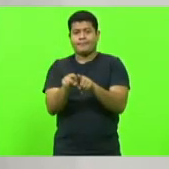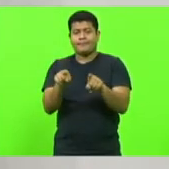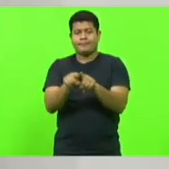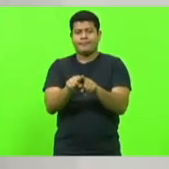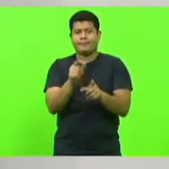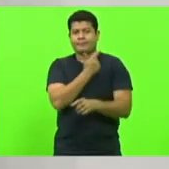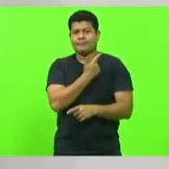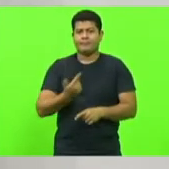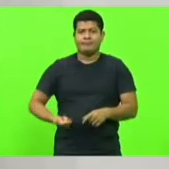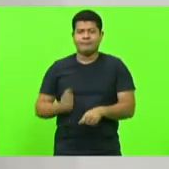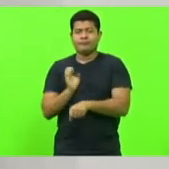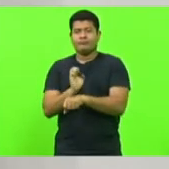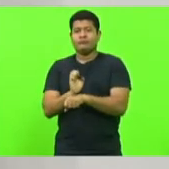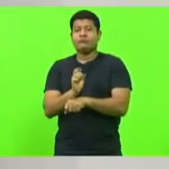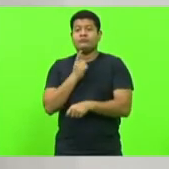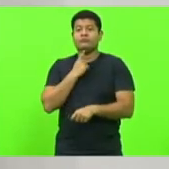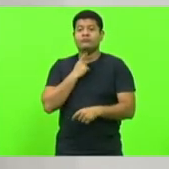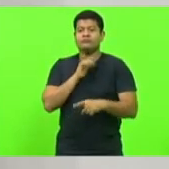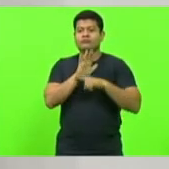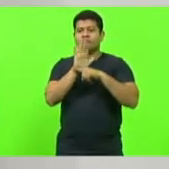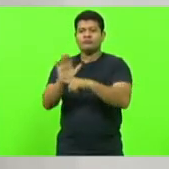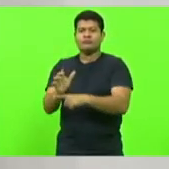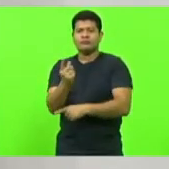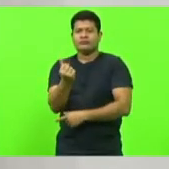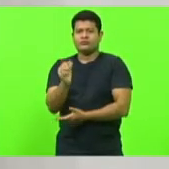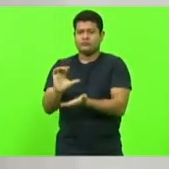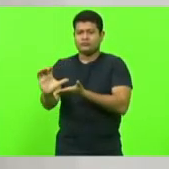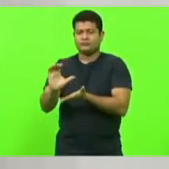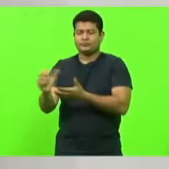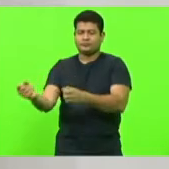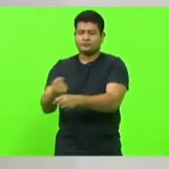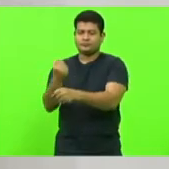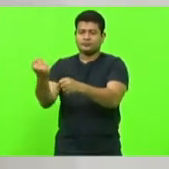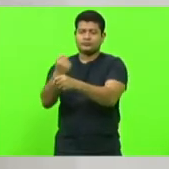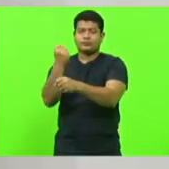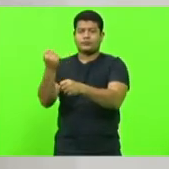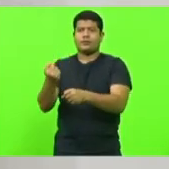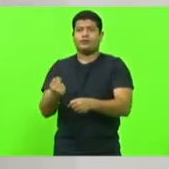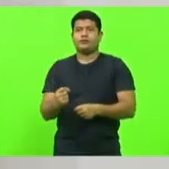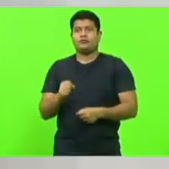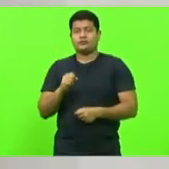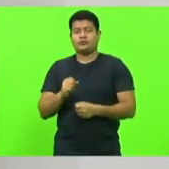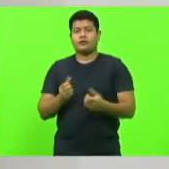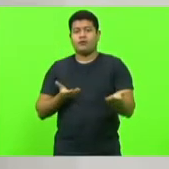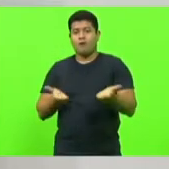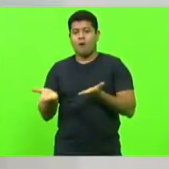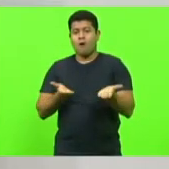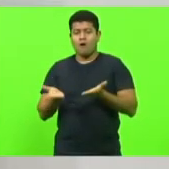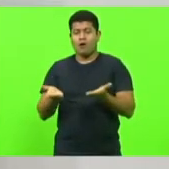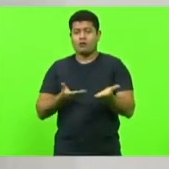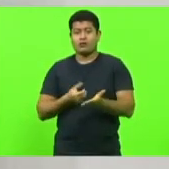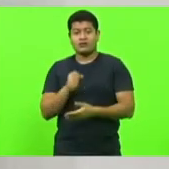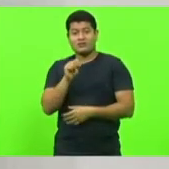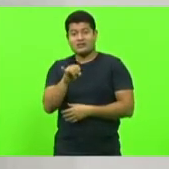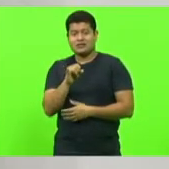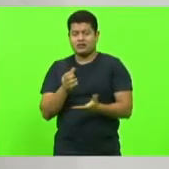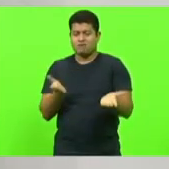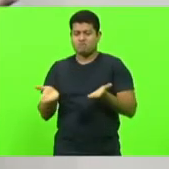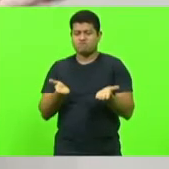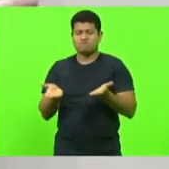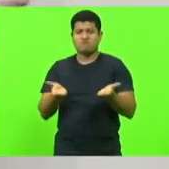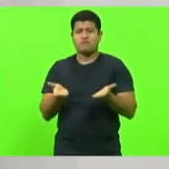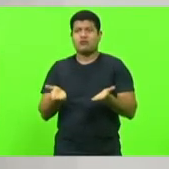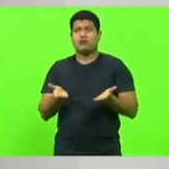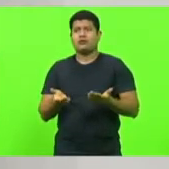com a disposição de investir, de fazer a obra, fosse fazer a licitação do projeto, deputado Alves,